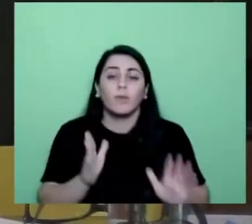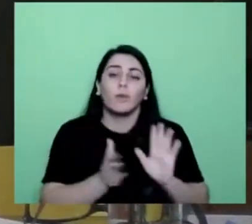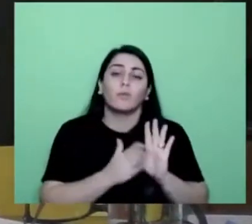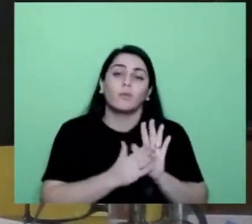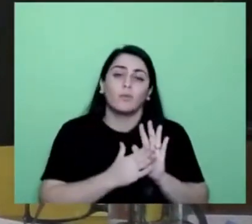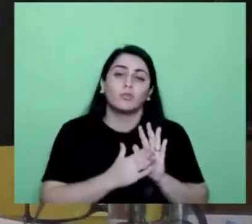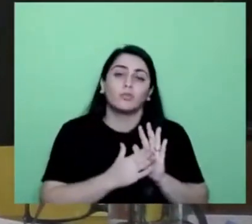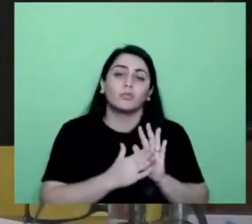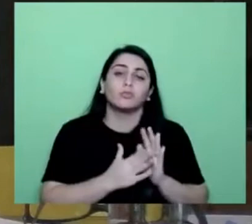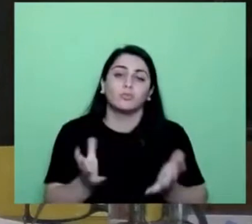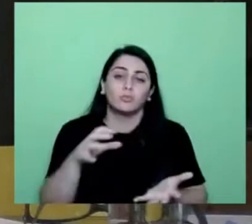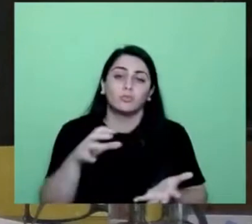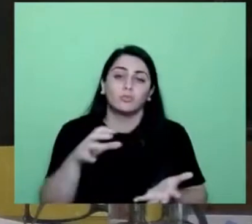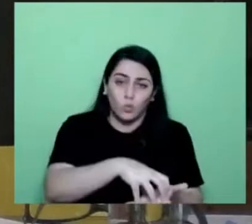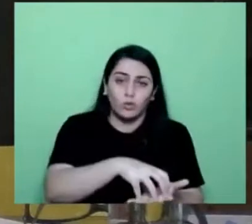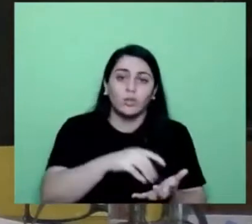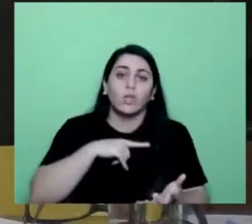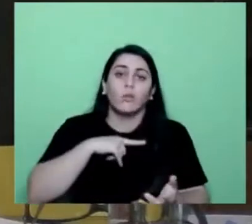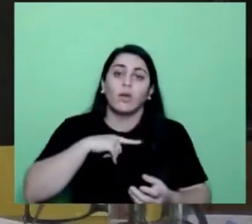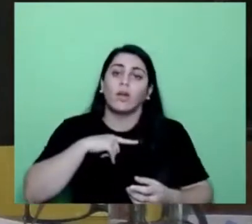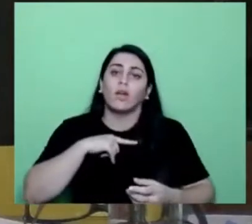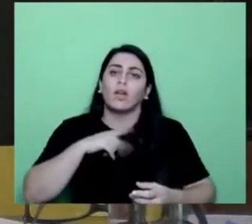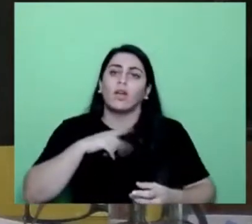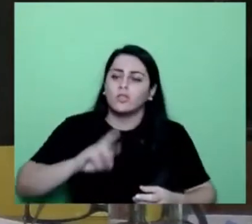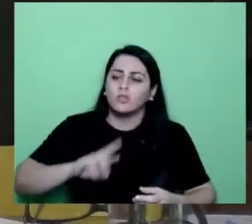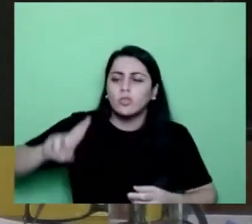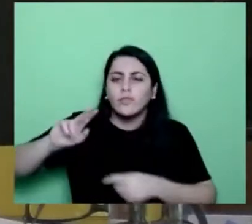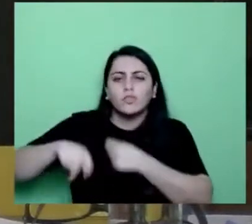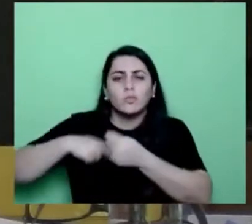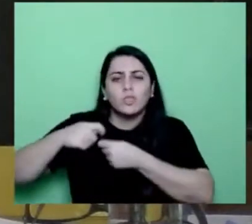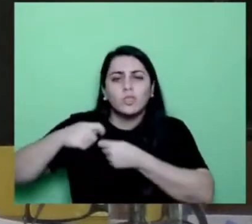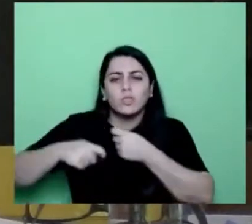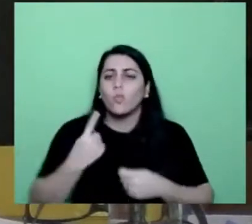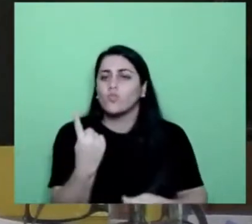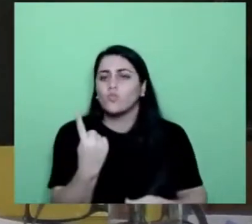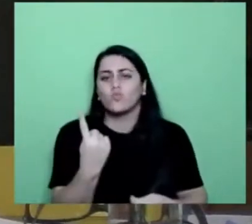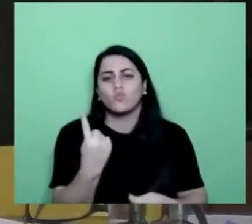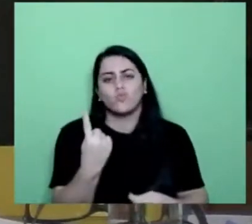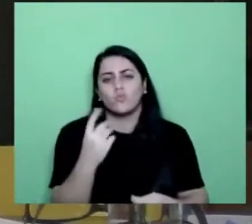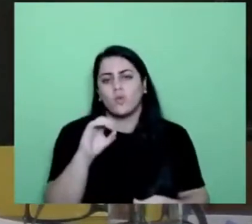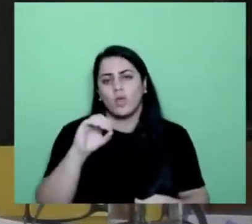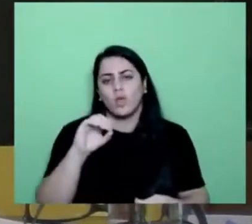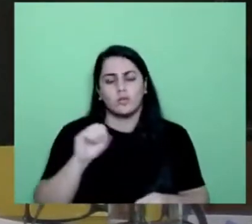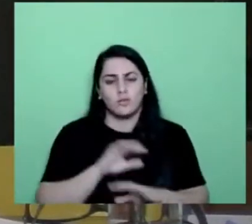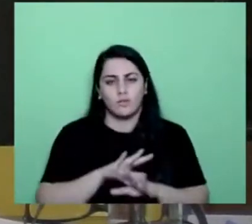esse núcleo, seja administrado, gerido por uma mesma organização. Próximo.